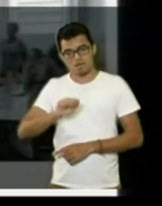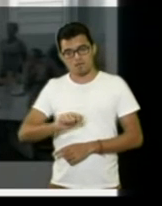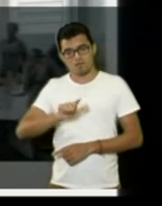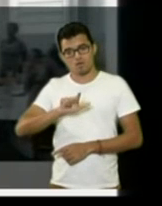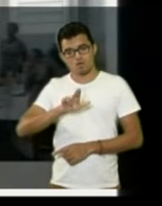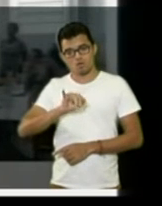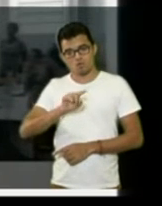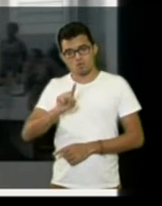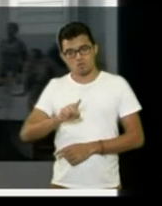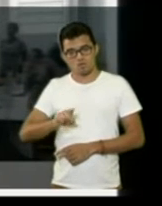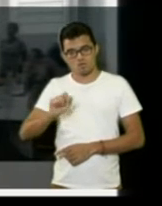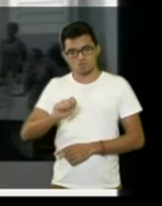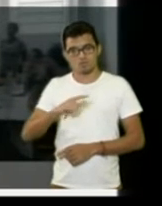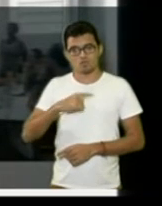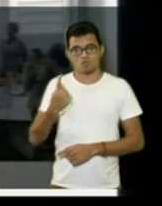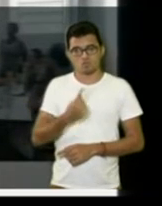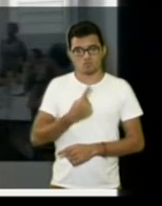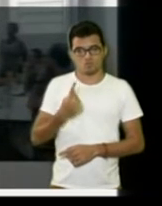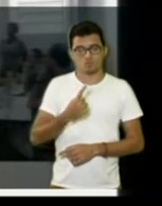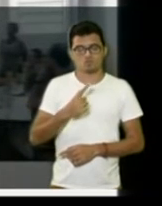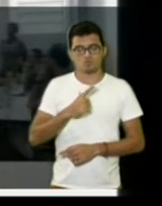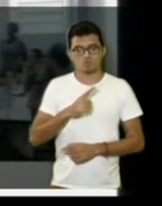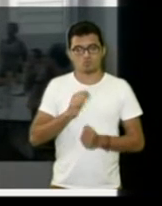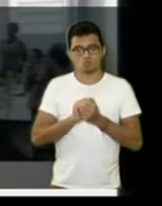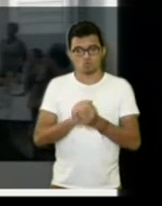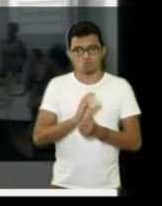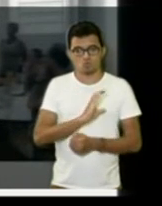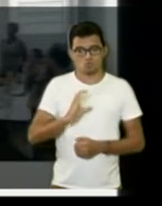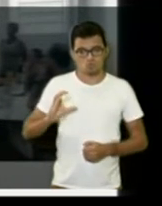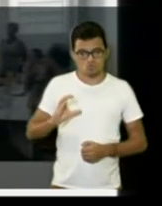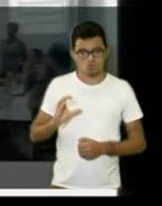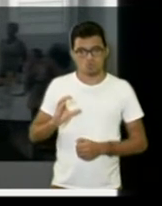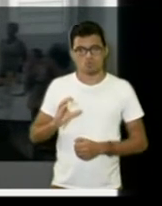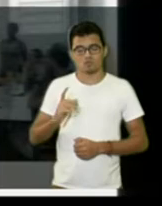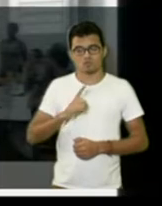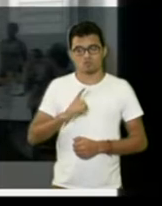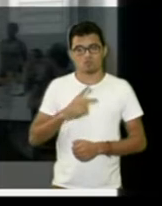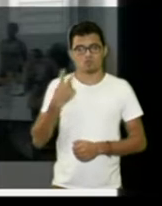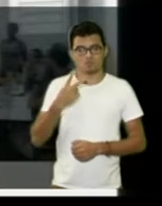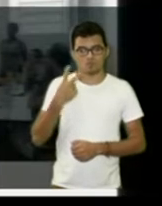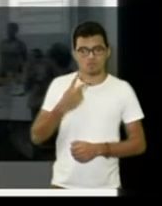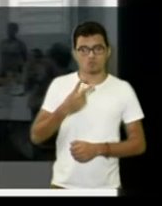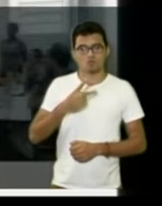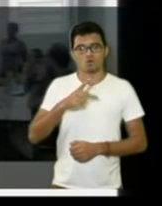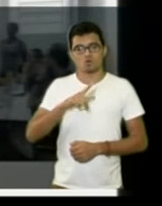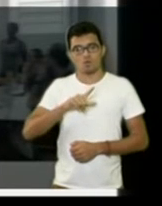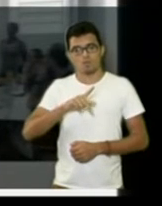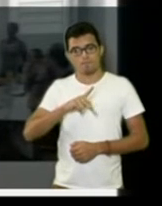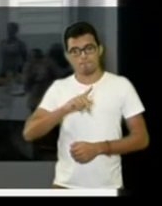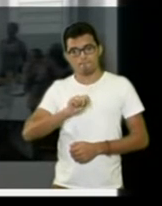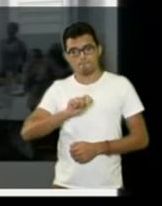Deliano Naim. Tivemos lá reunido com os coordenadores da unidade, o vereador Paulo Andrinho também estava presente.